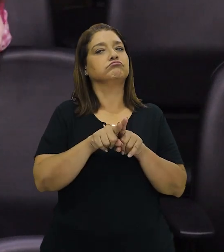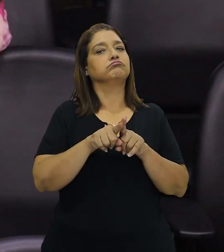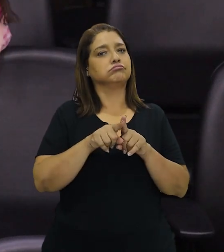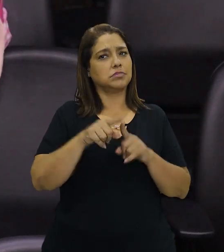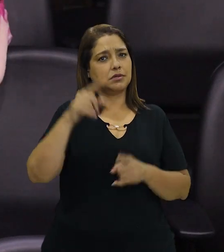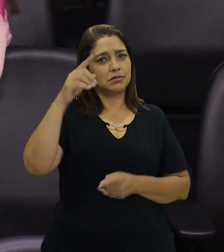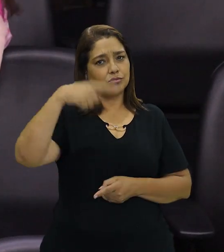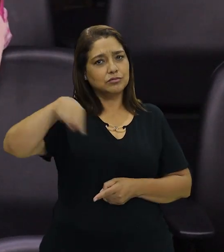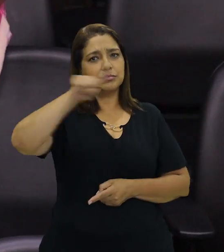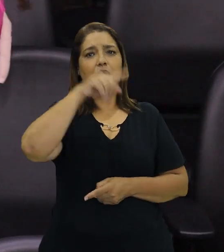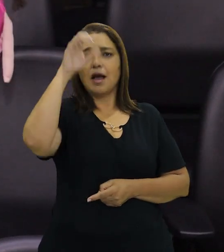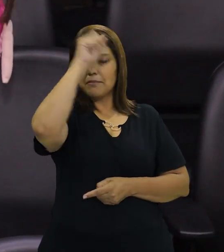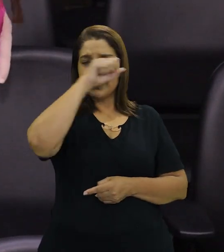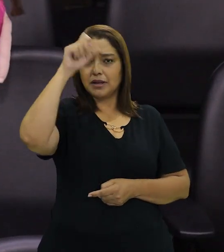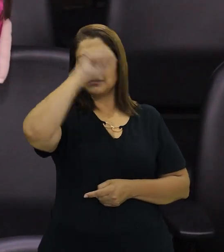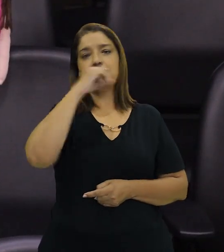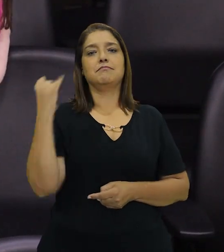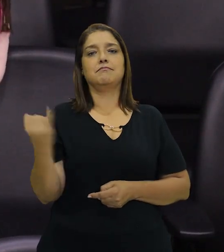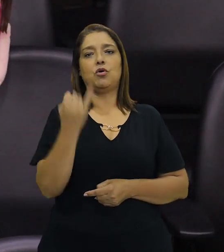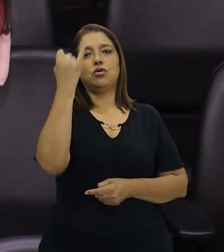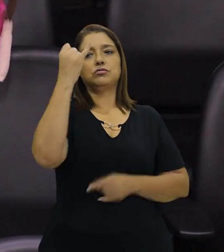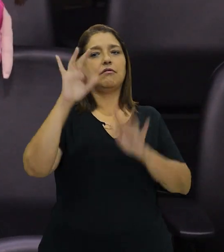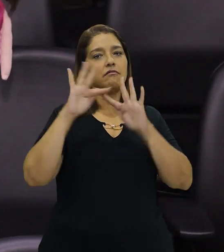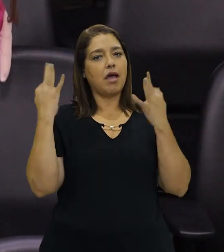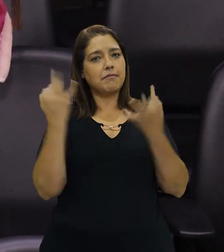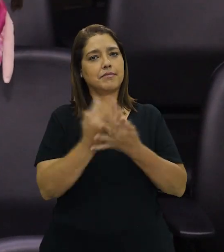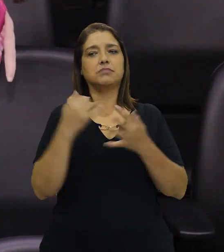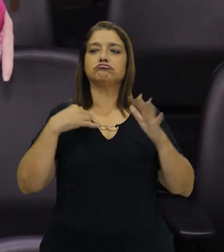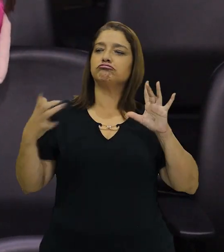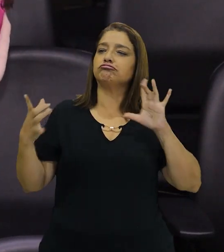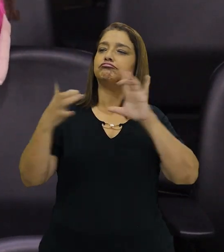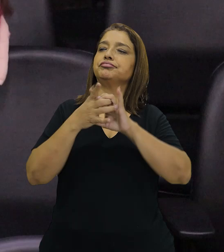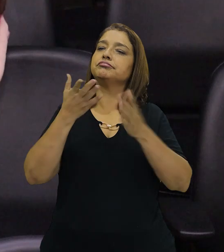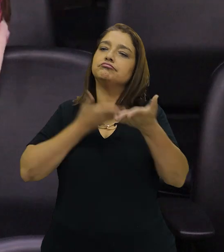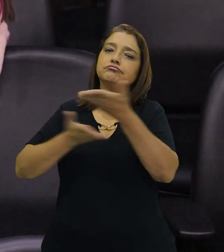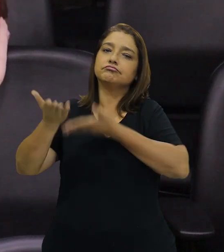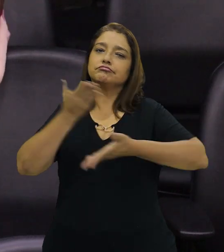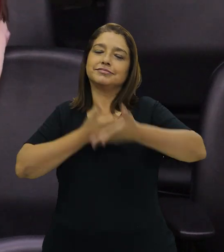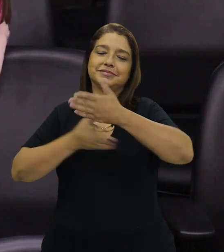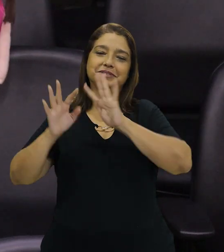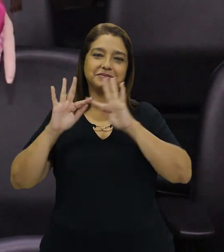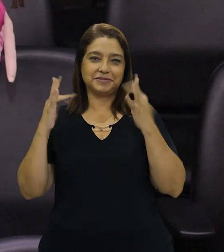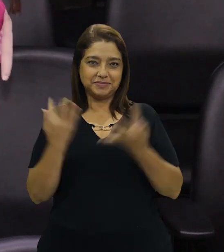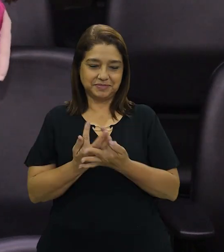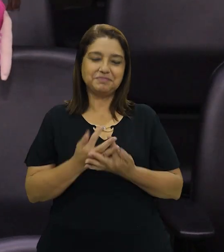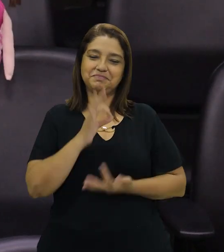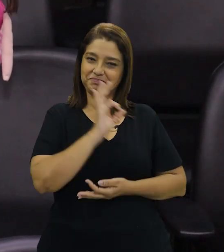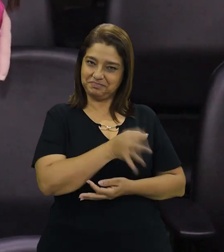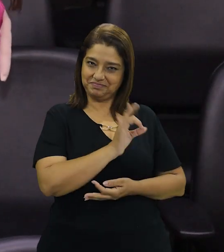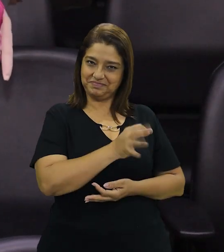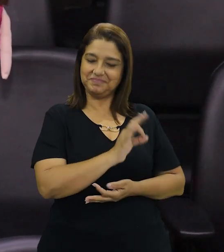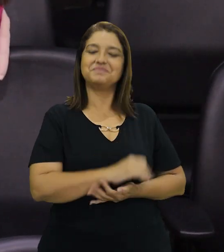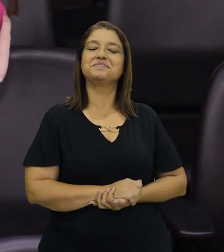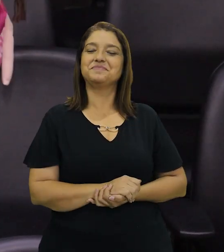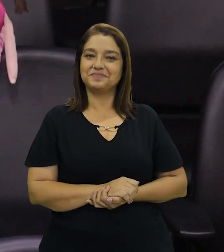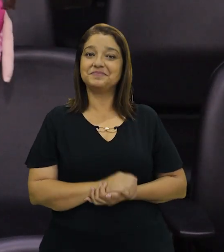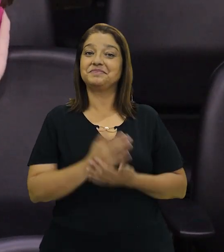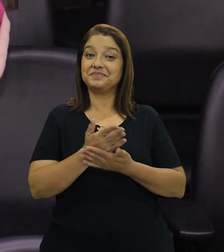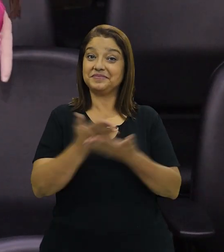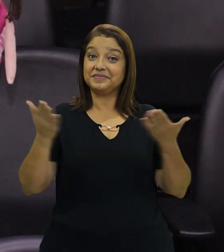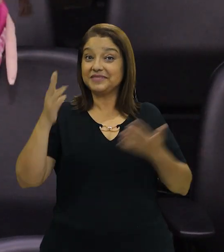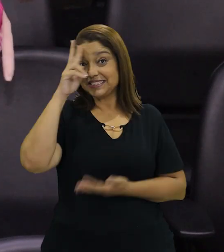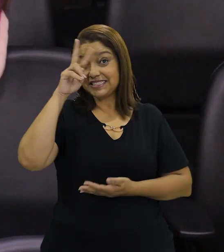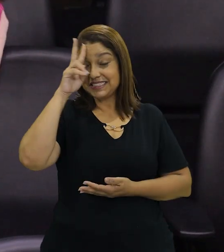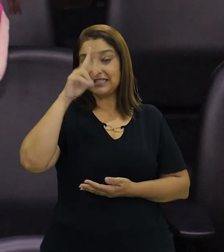né? E dos laços que temos com os nossos parentes. Com certeza, Probeto. E lembrem-se, pessoal.